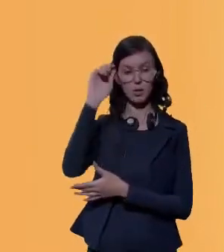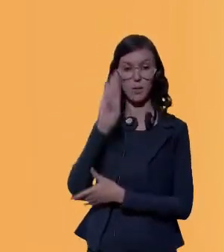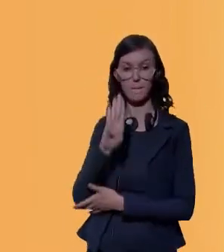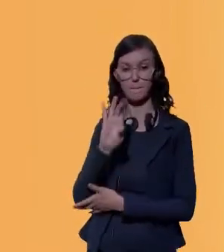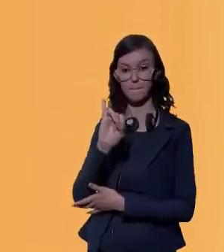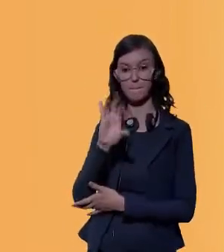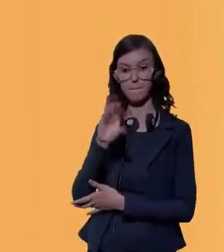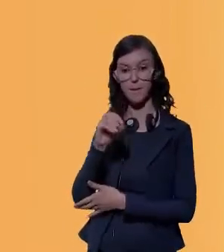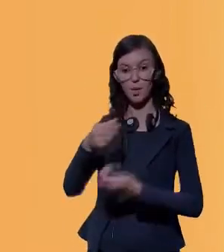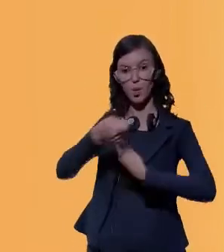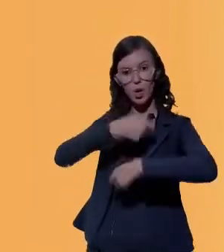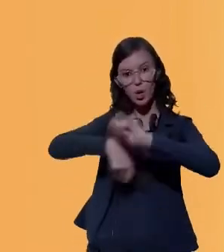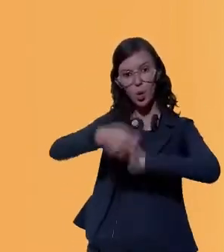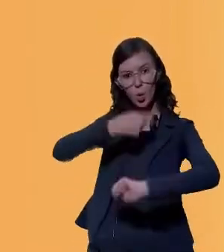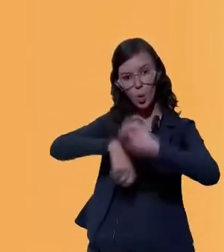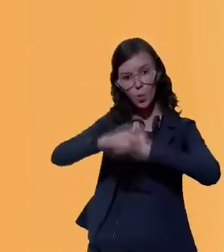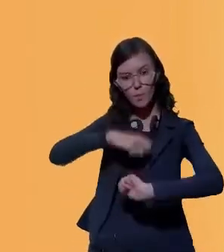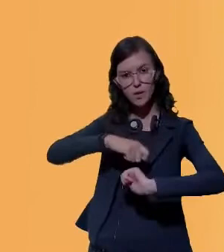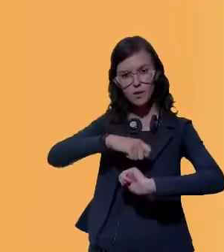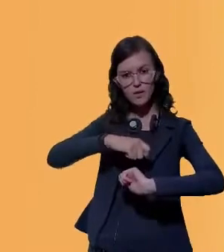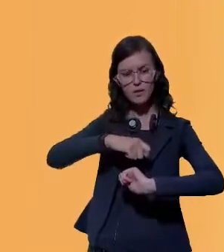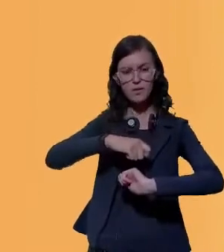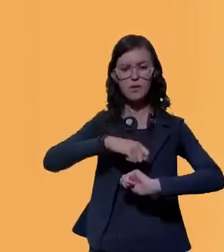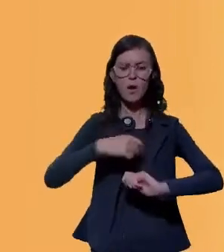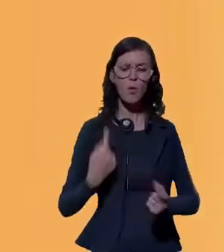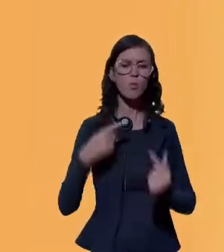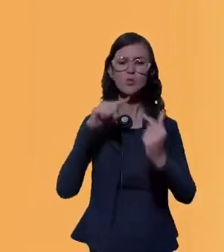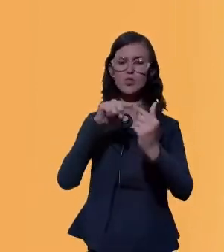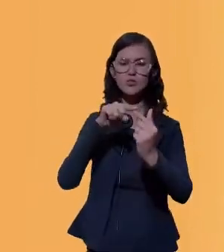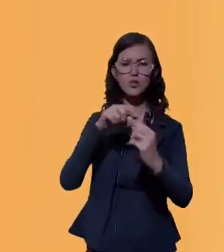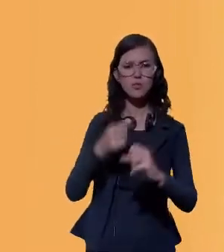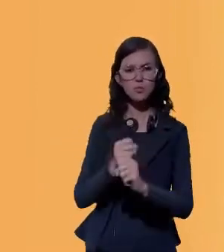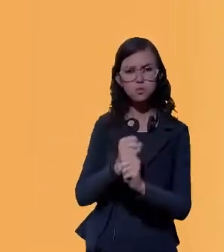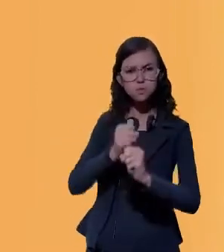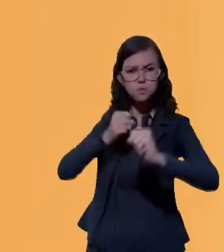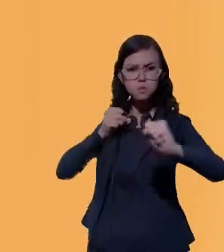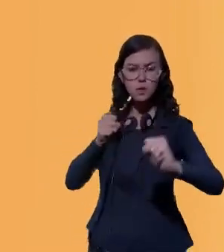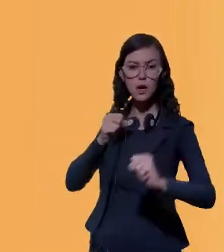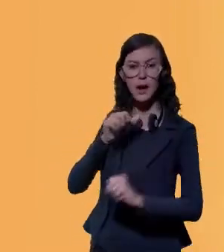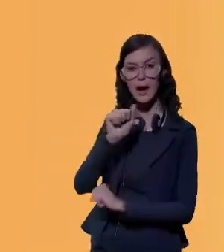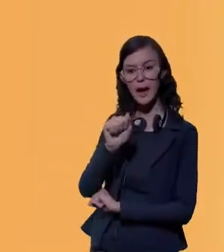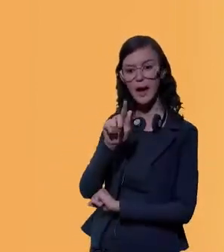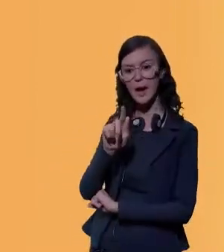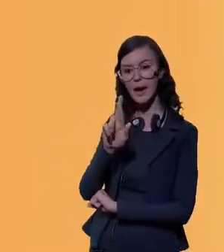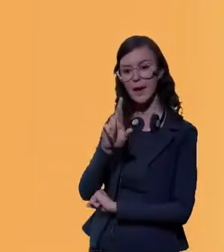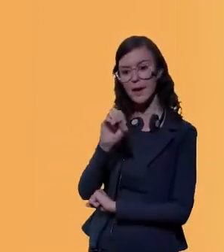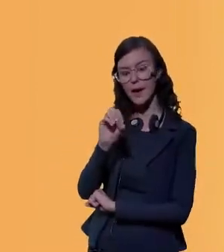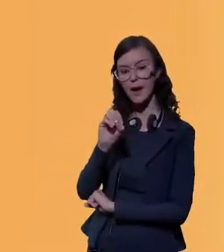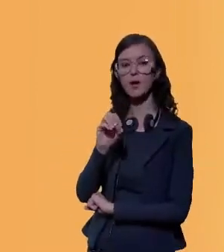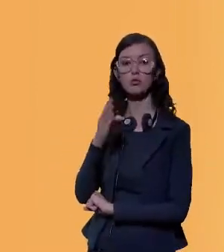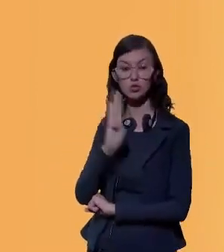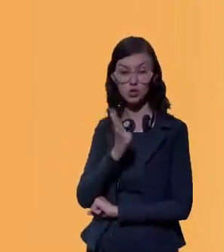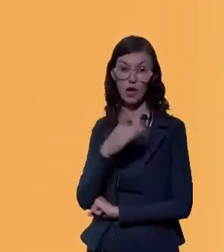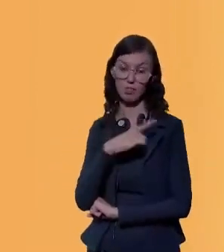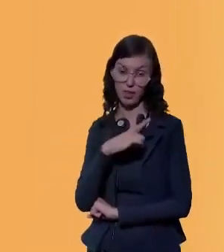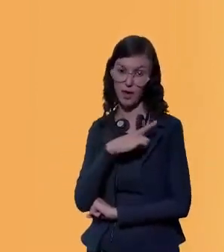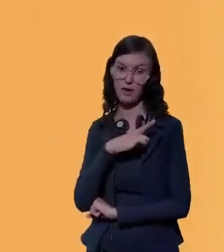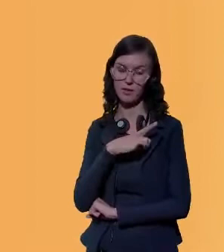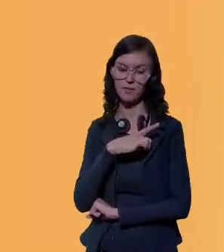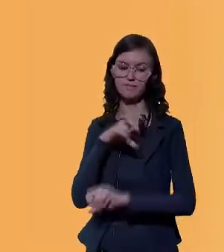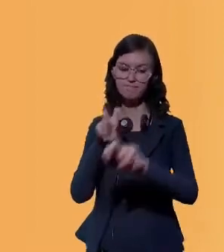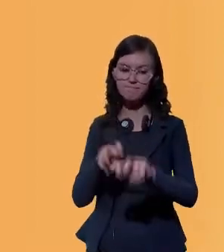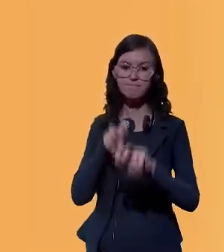bioeconomia num sentido muito mais amplo, olhando para o agro que já existe de forma sustentável. O